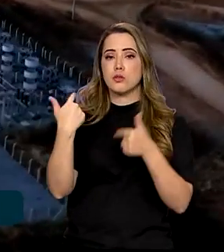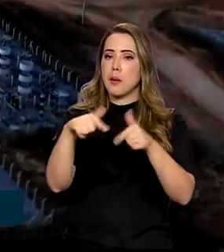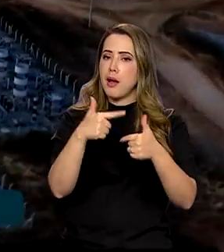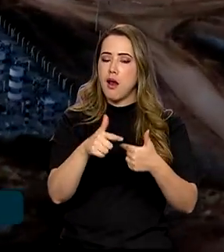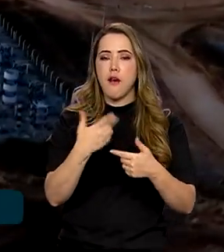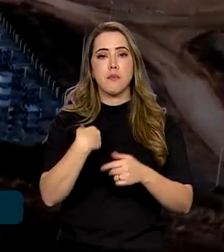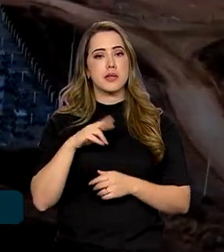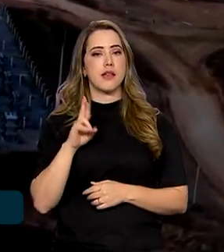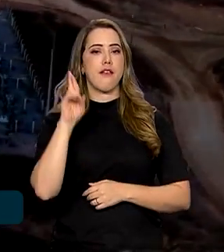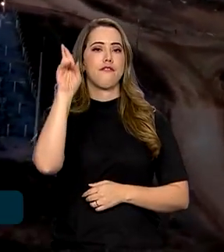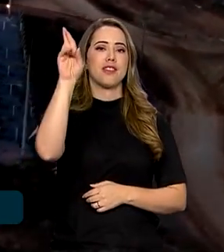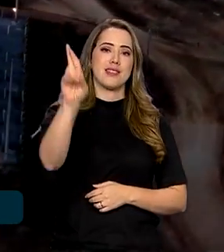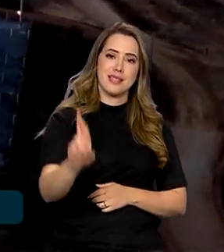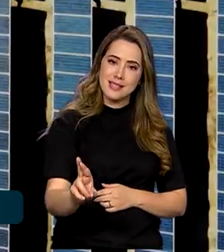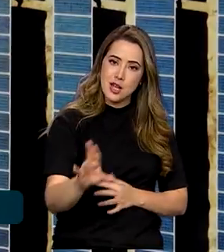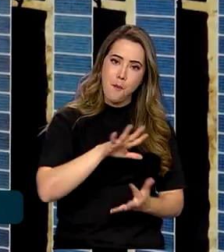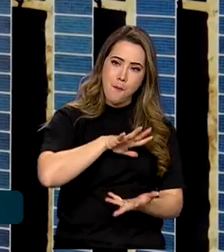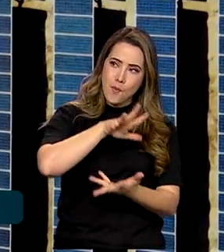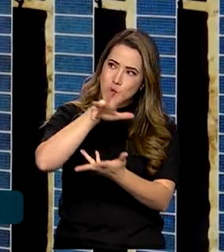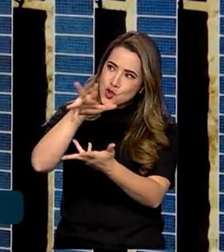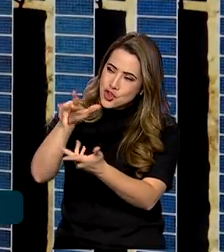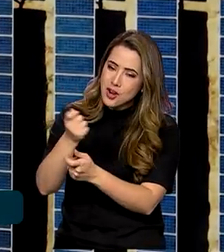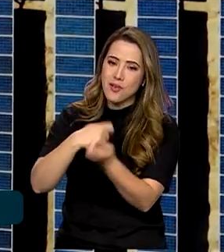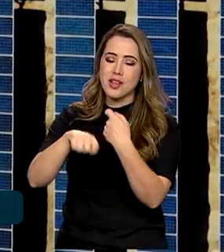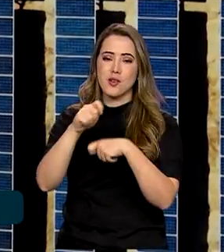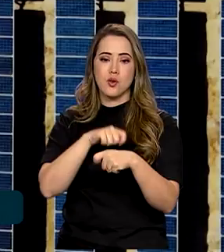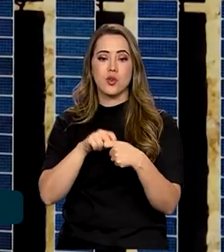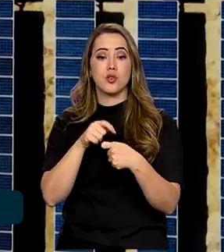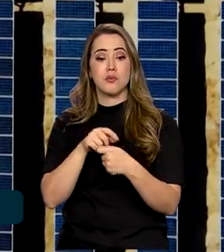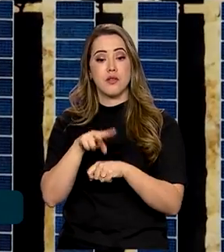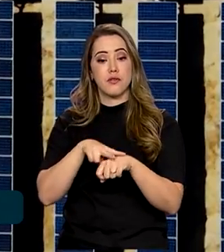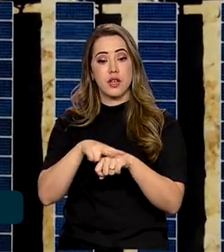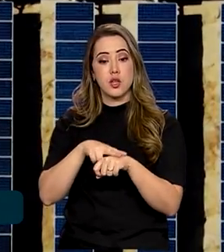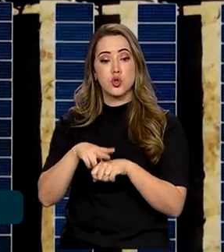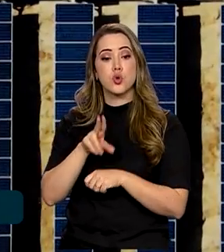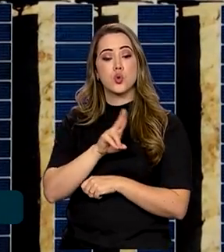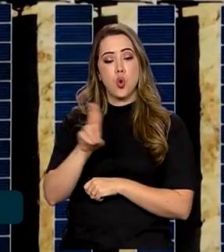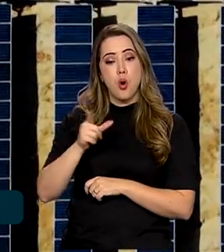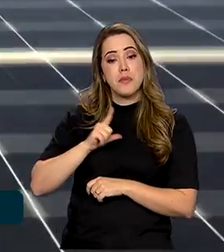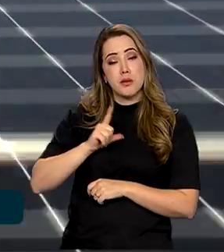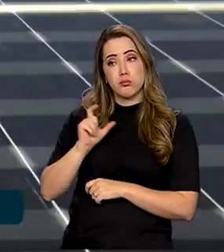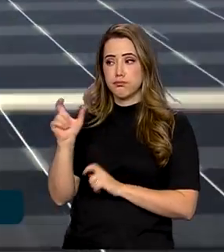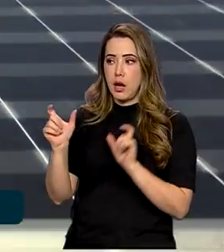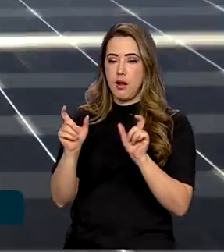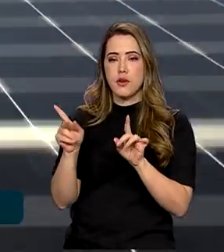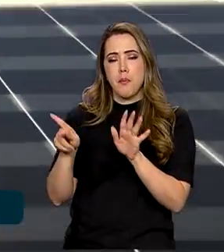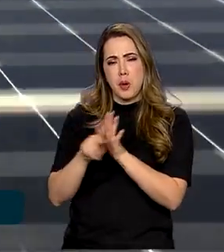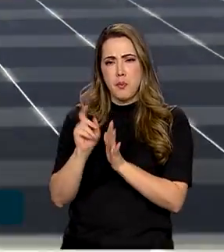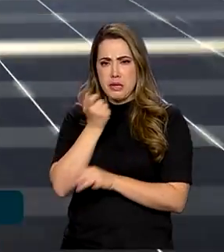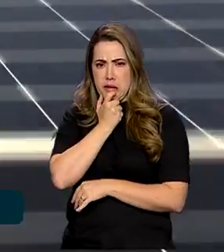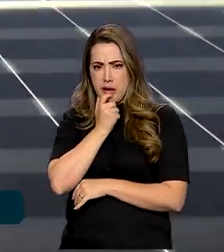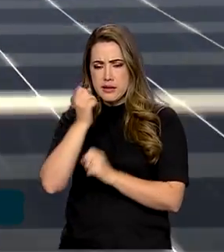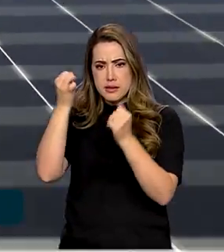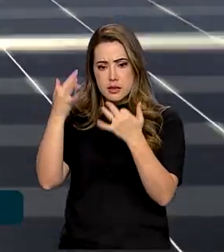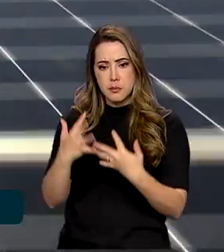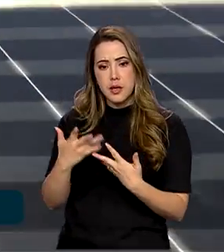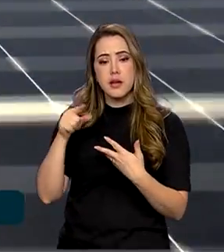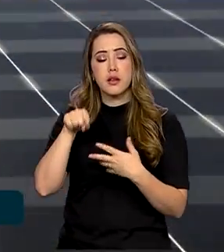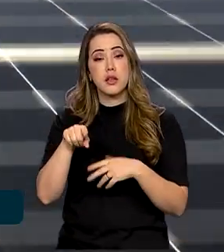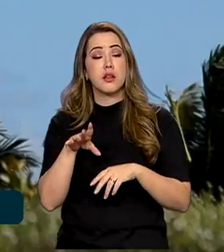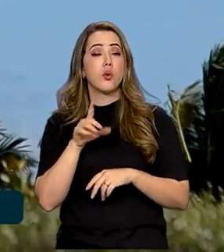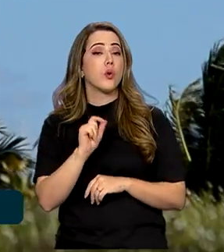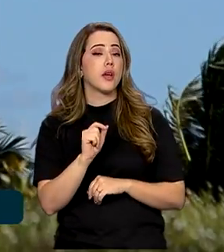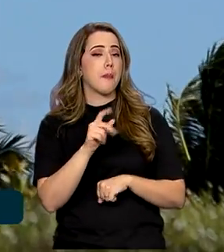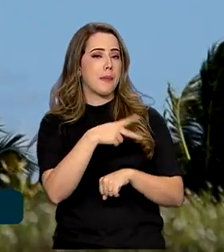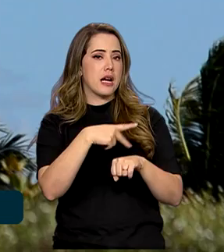E já existe um conceito em um nome, Power Shoring, uma janela de oportunidade que está se abrindo para que países com energia